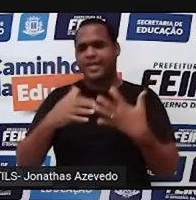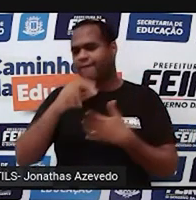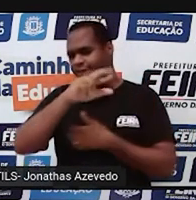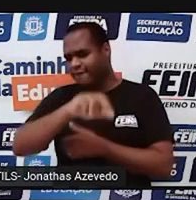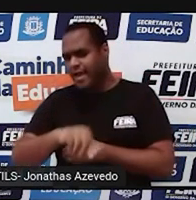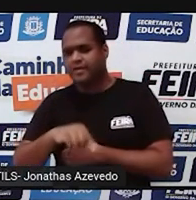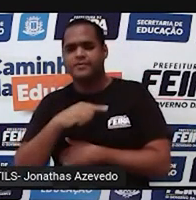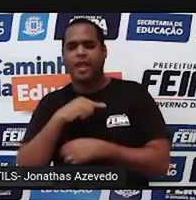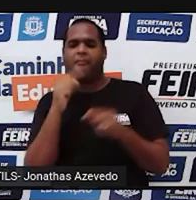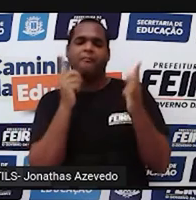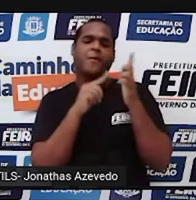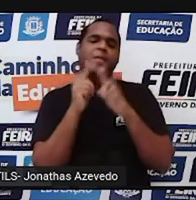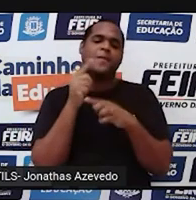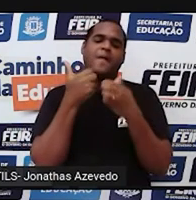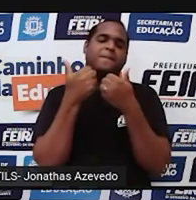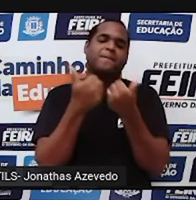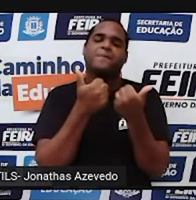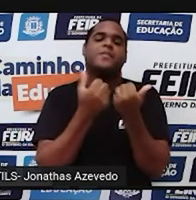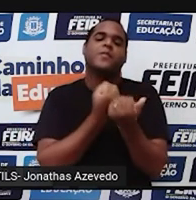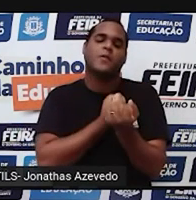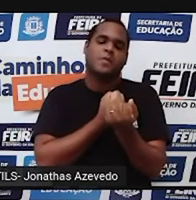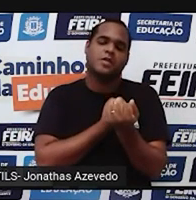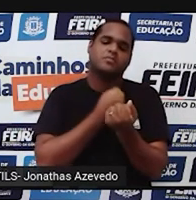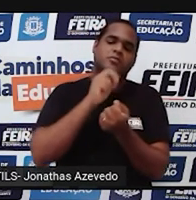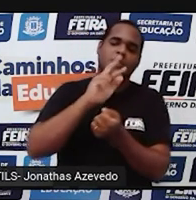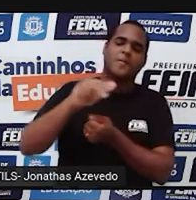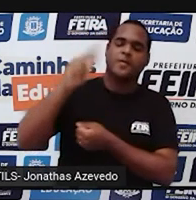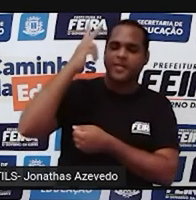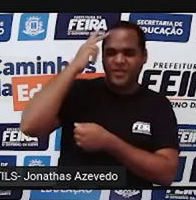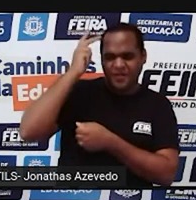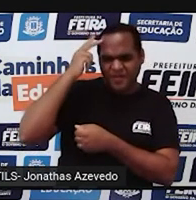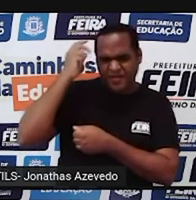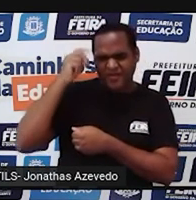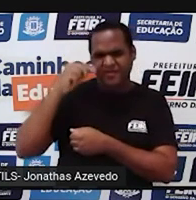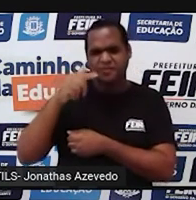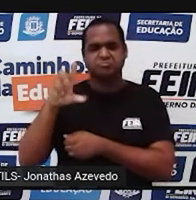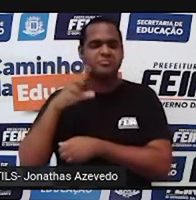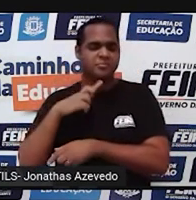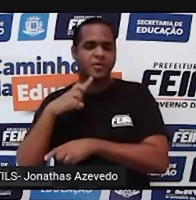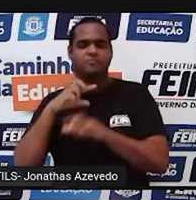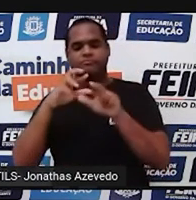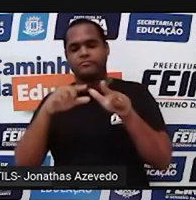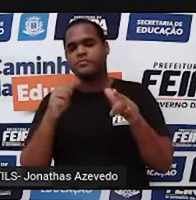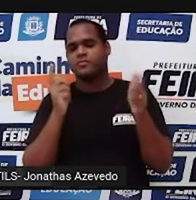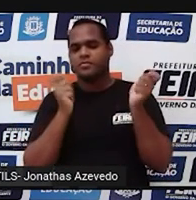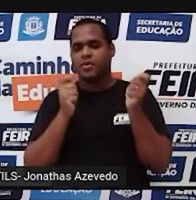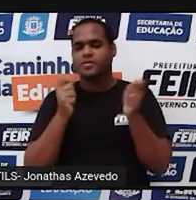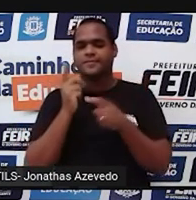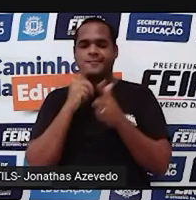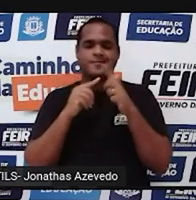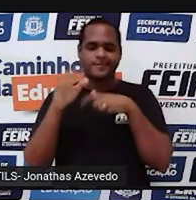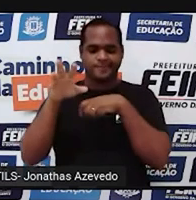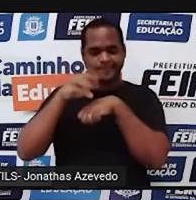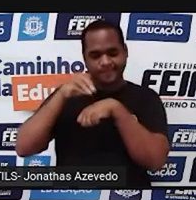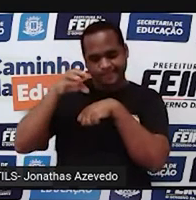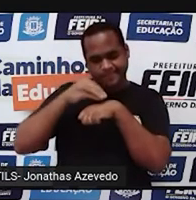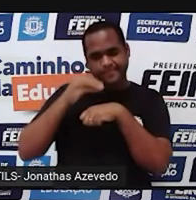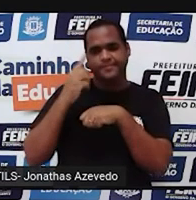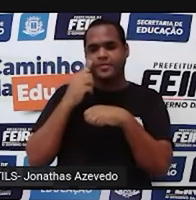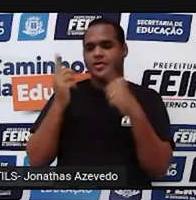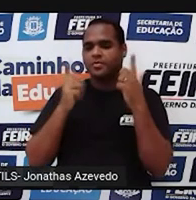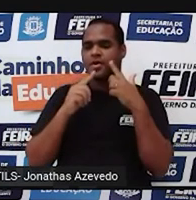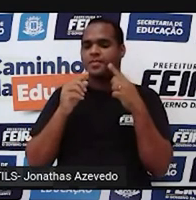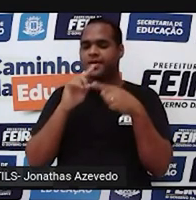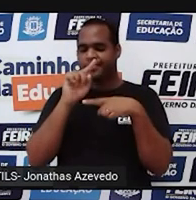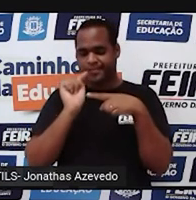geral, os números naturais, os inteiros e os fracionários, a gente tem como pegar eles e escrever na forma decimal,